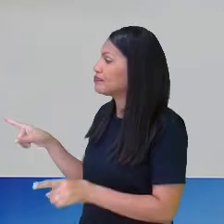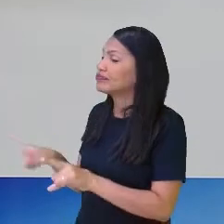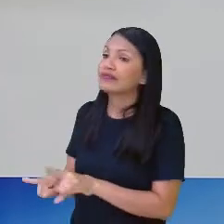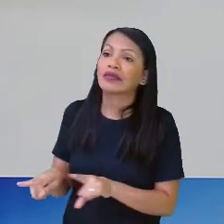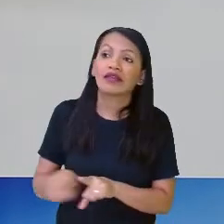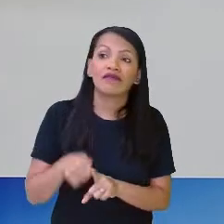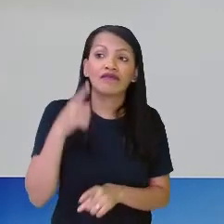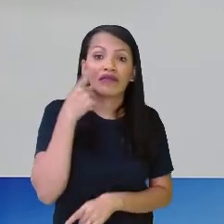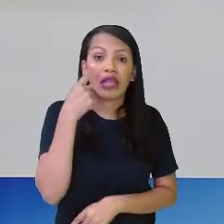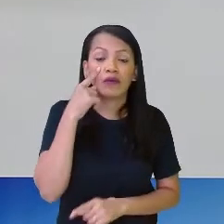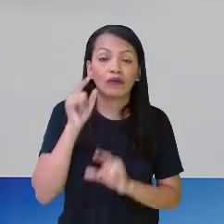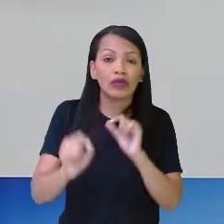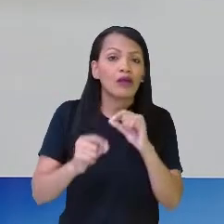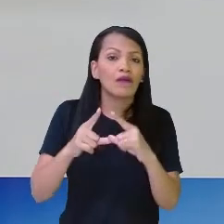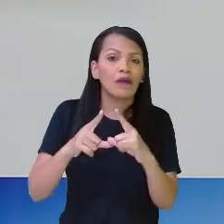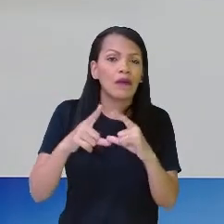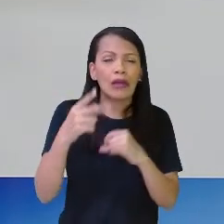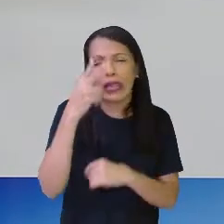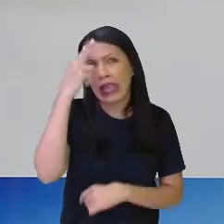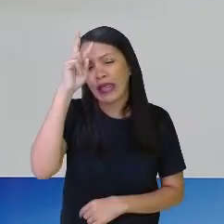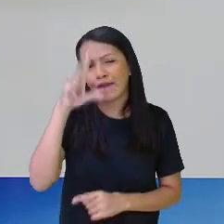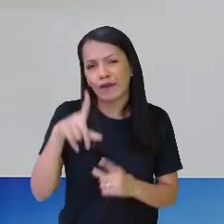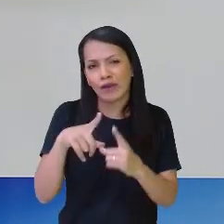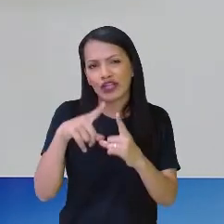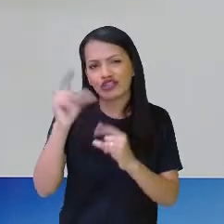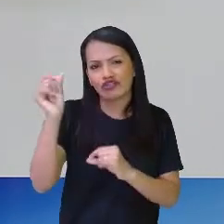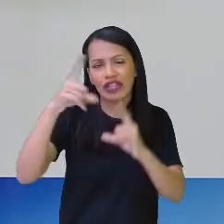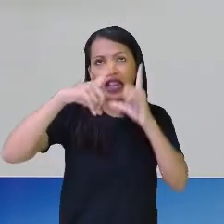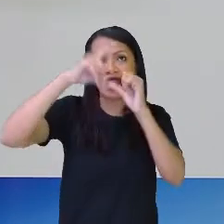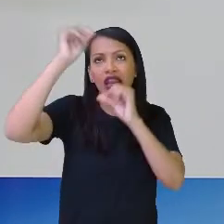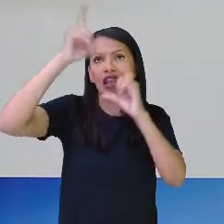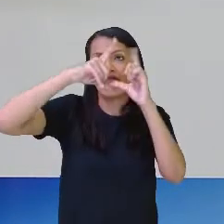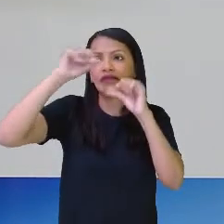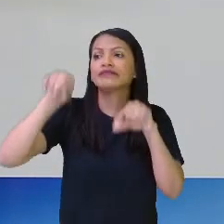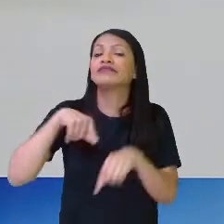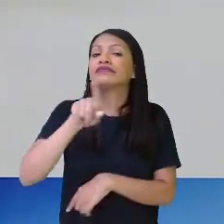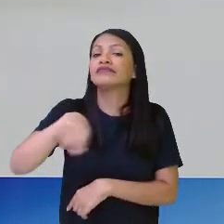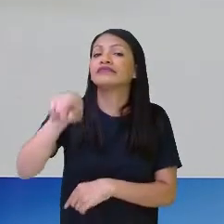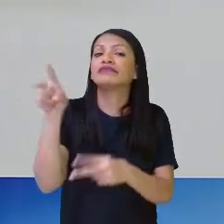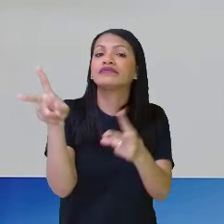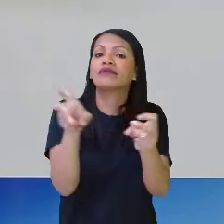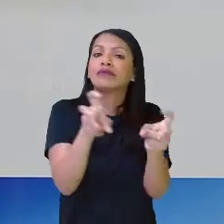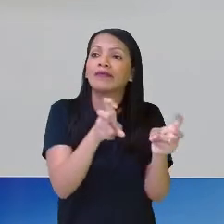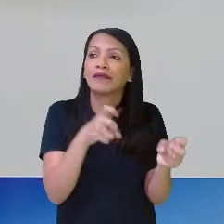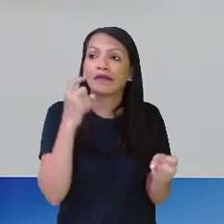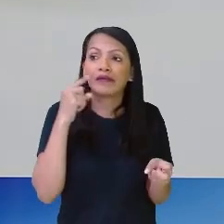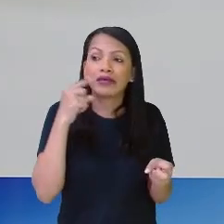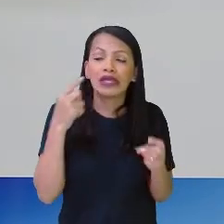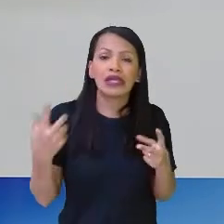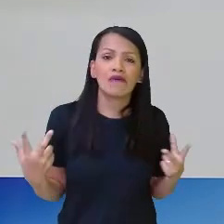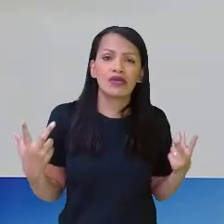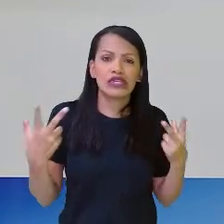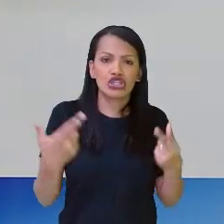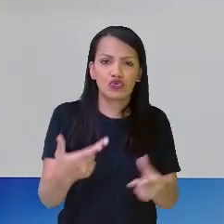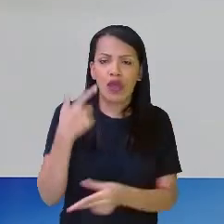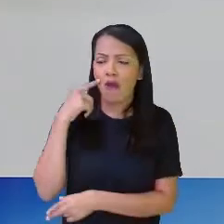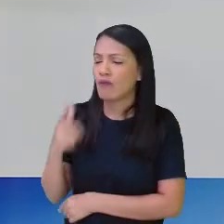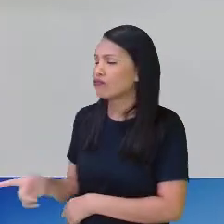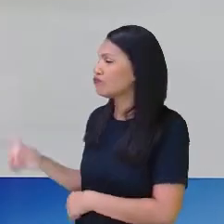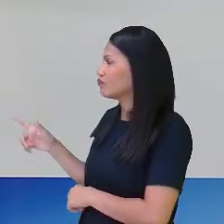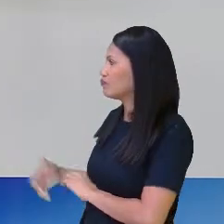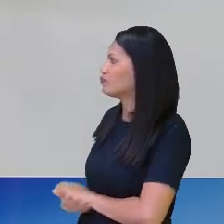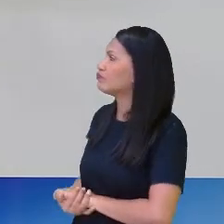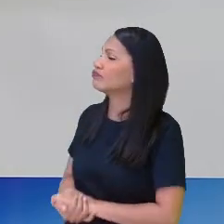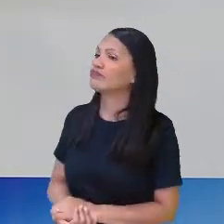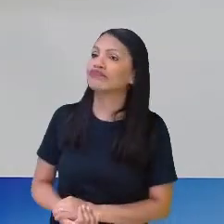geométrica que lembra uma estrela, e vocês percebem que todas essas partes aqui, elas são iguais.